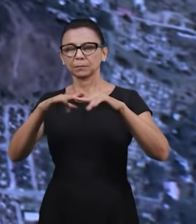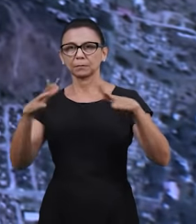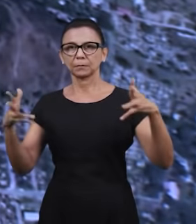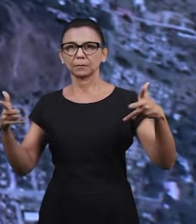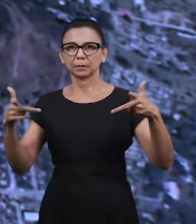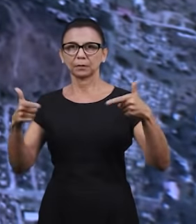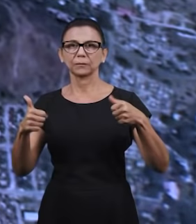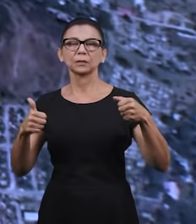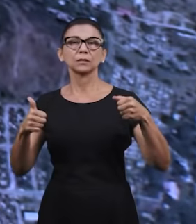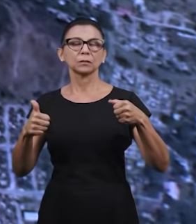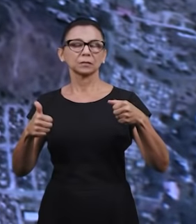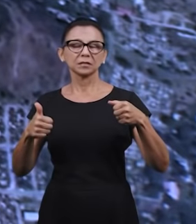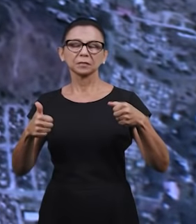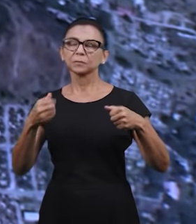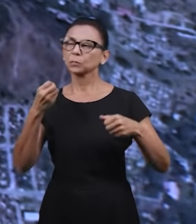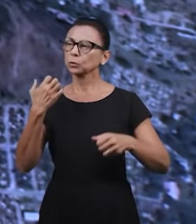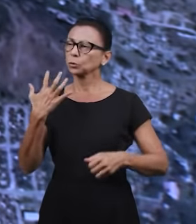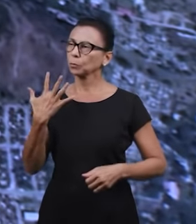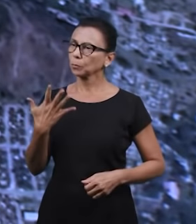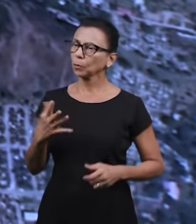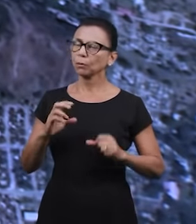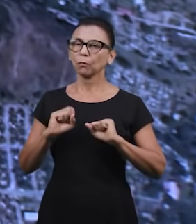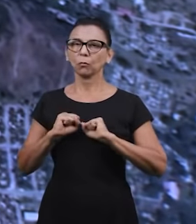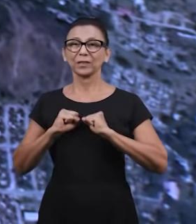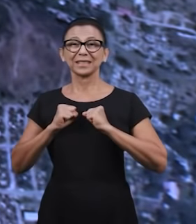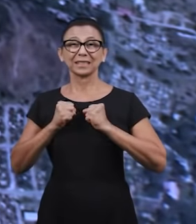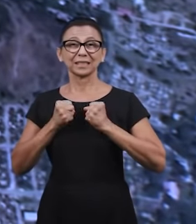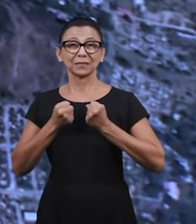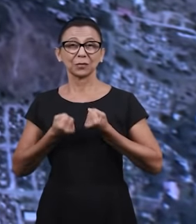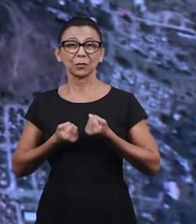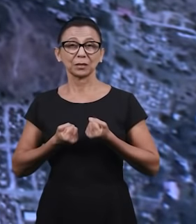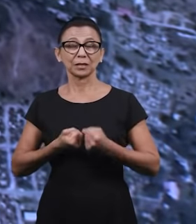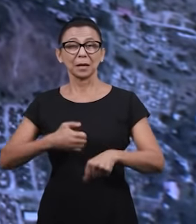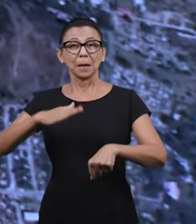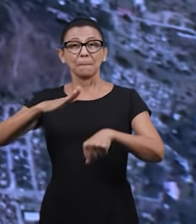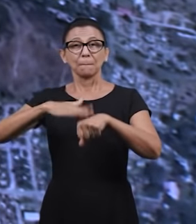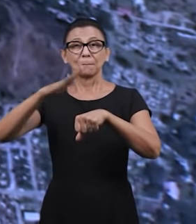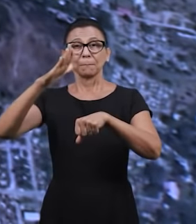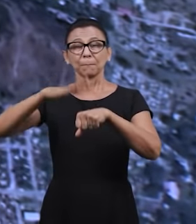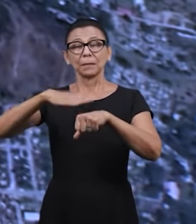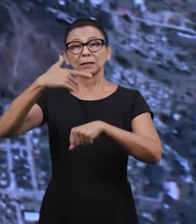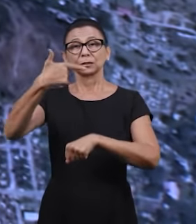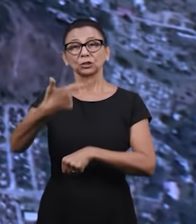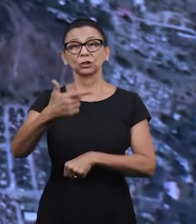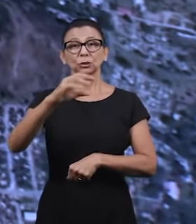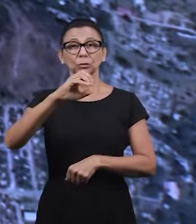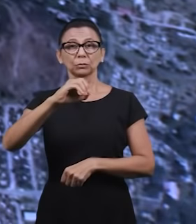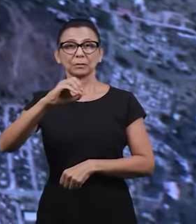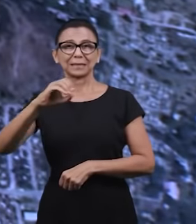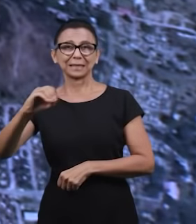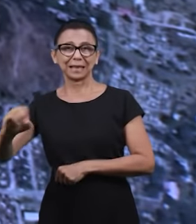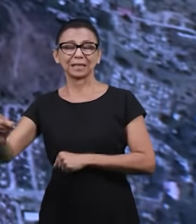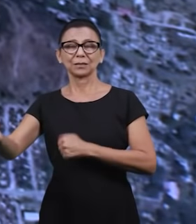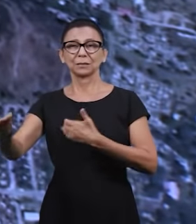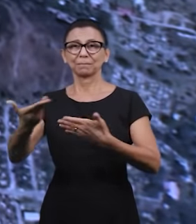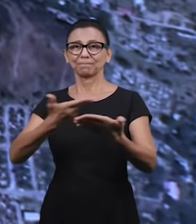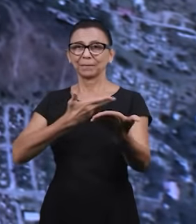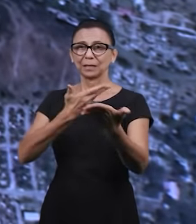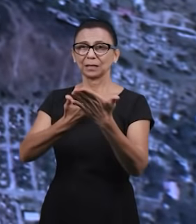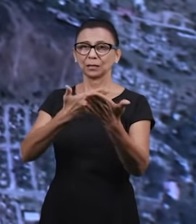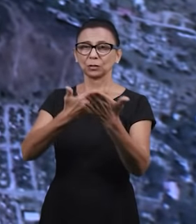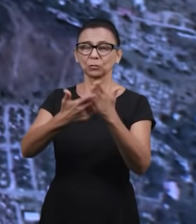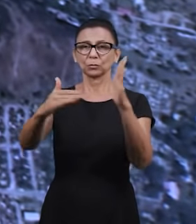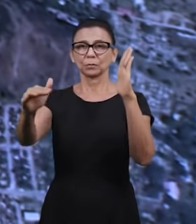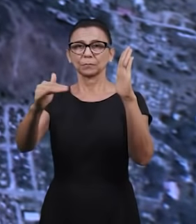forma tão maravilhosa com a escola bíblica como já dissemos com mais de 200 contribuições